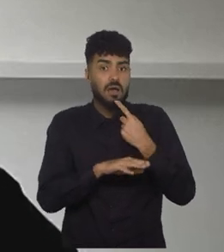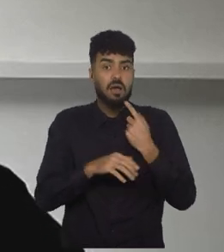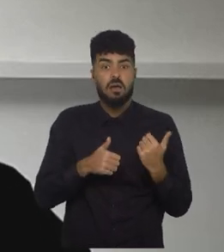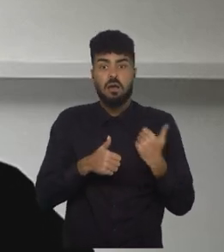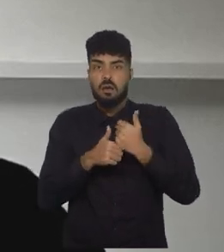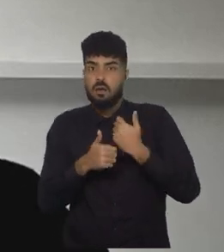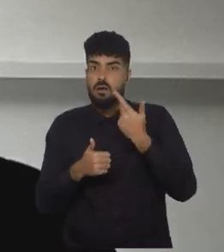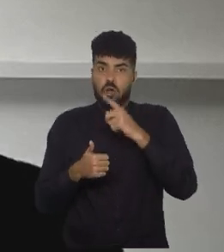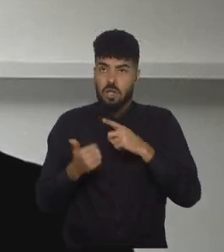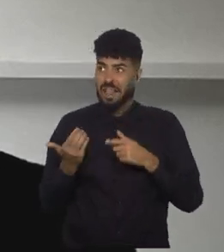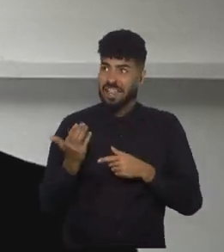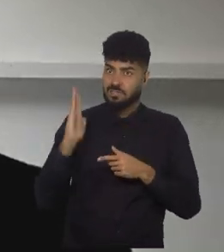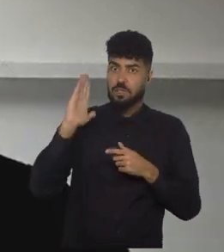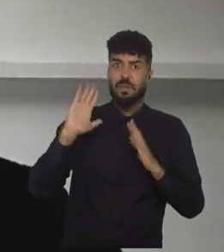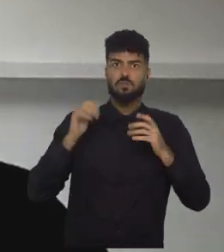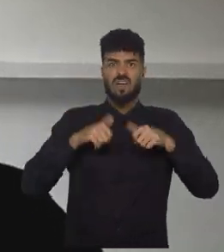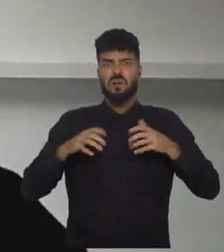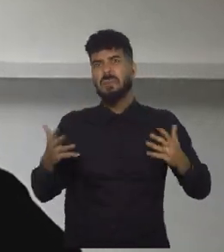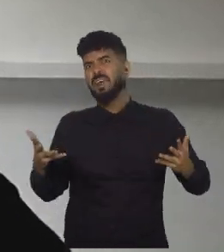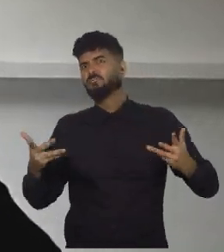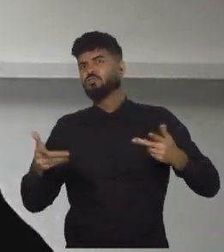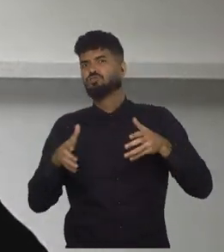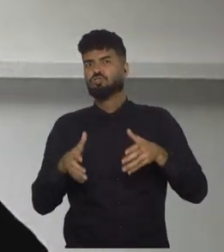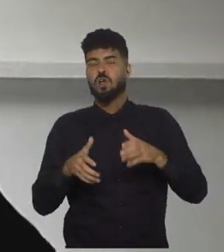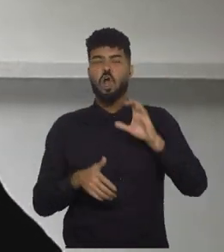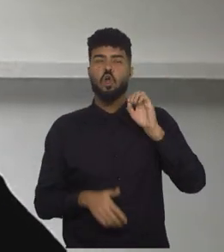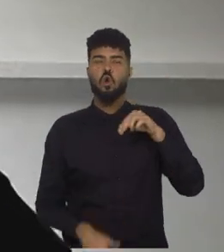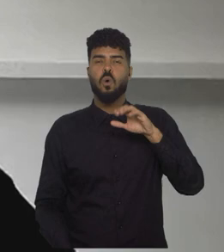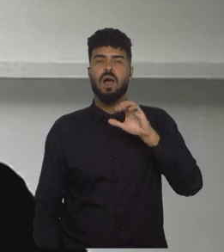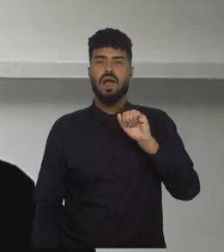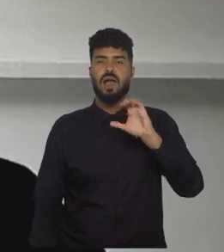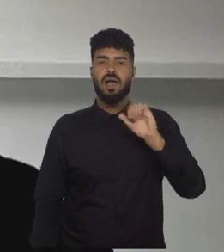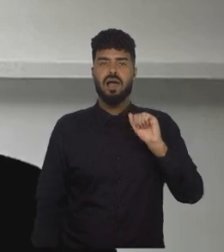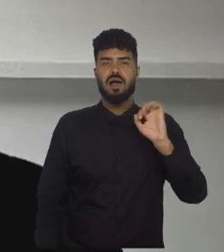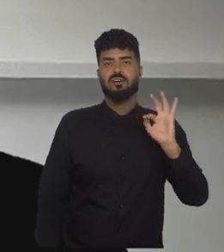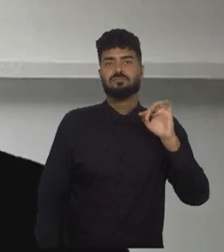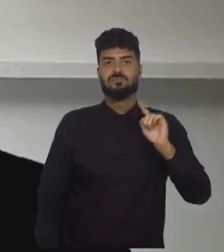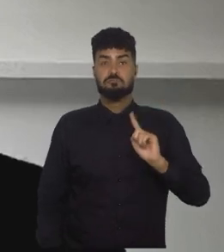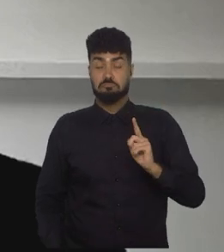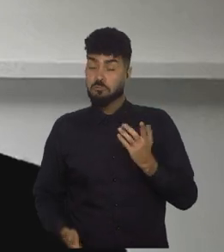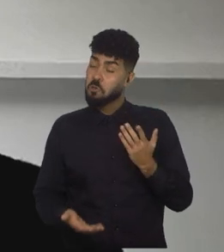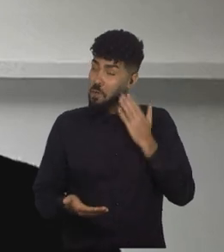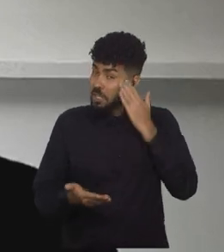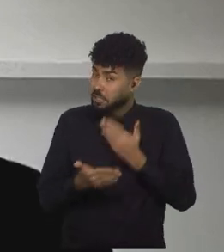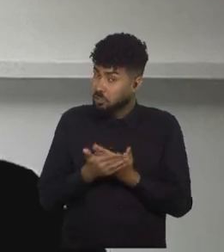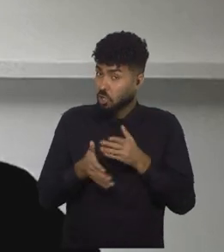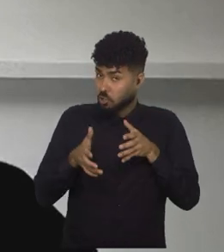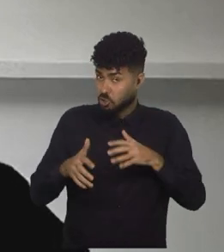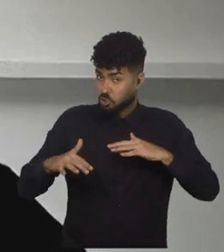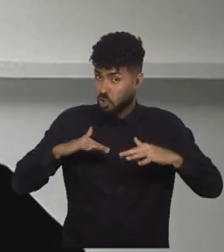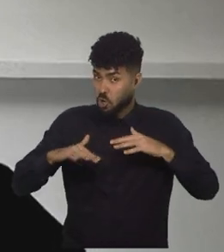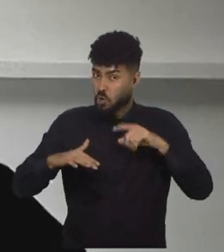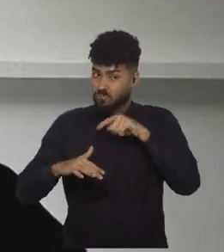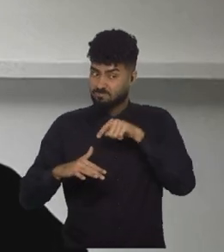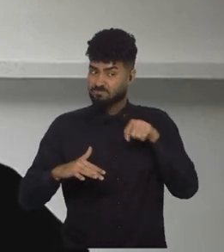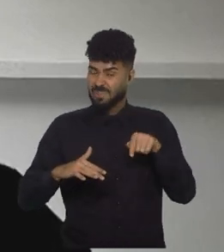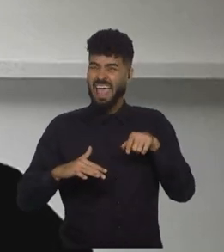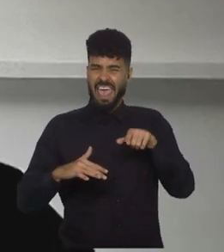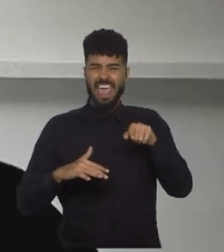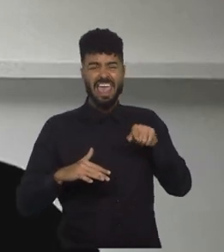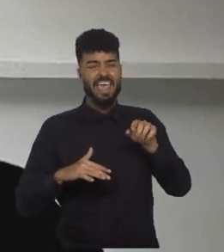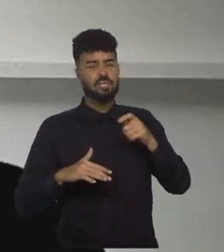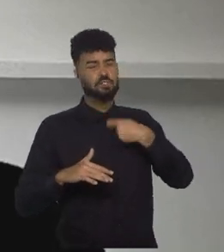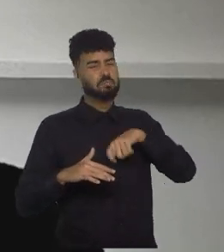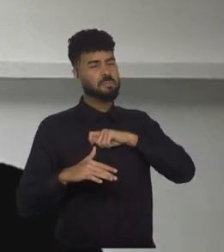classificação, mas não foi um desempenho tão bom assim na CONCACAF. Então, eu acho que vai ser a Espanha bem favorita nessa ideia.